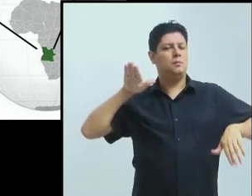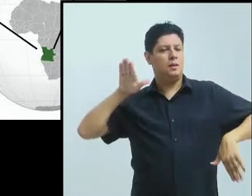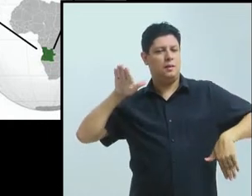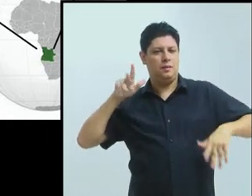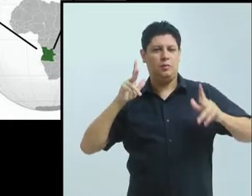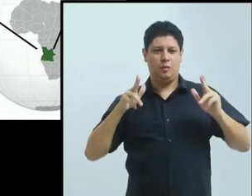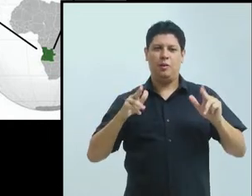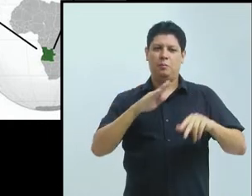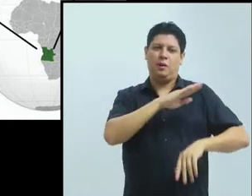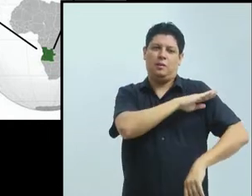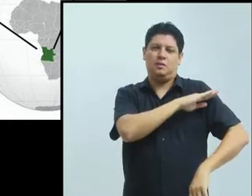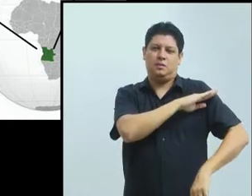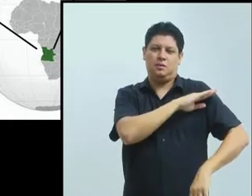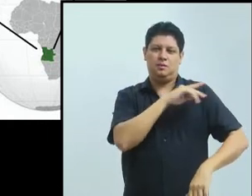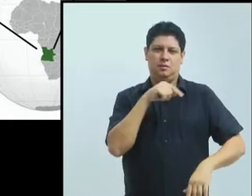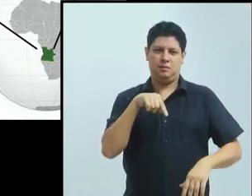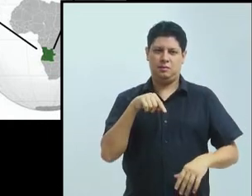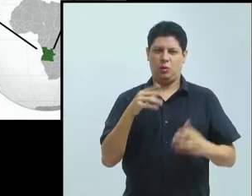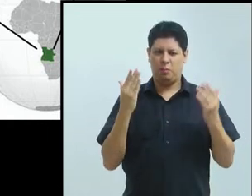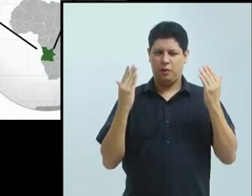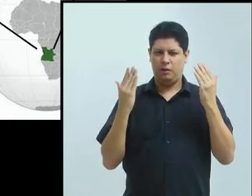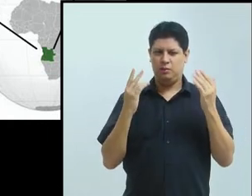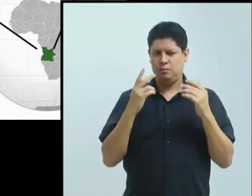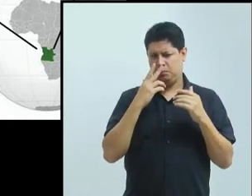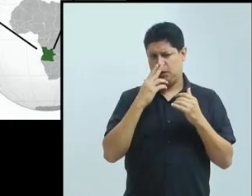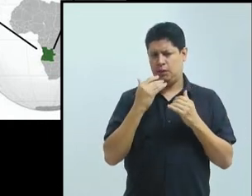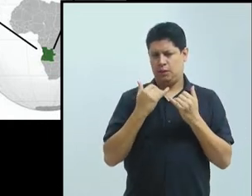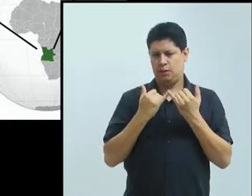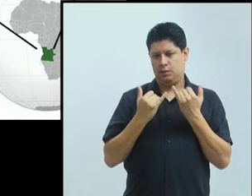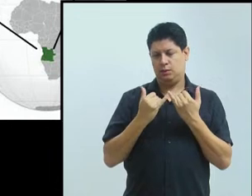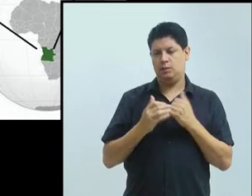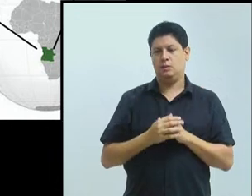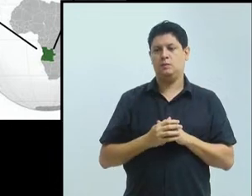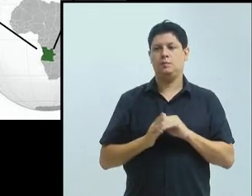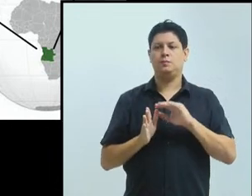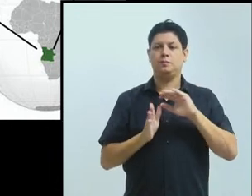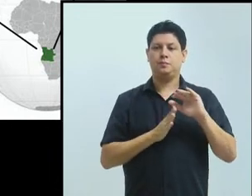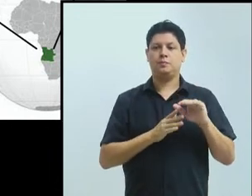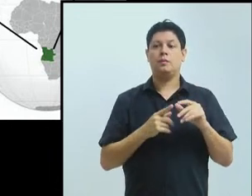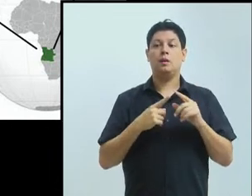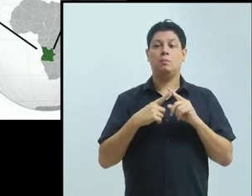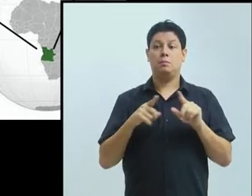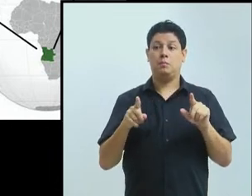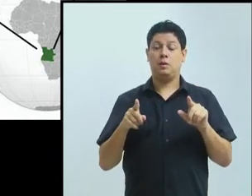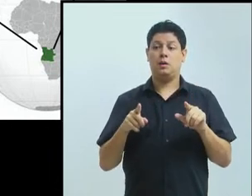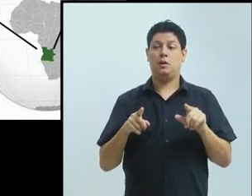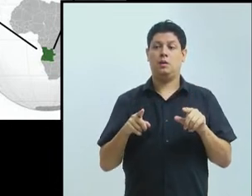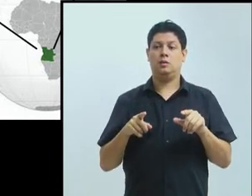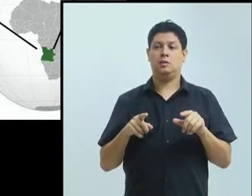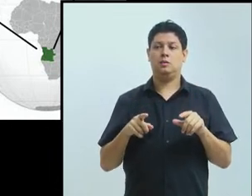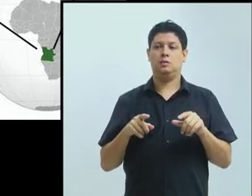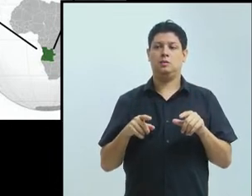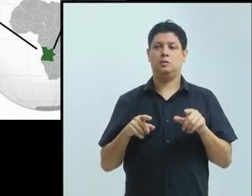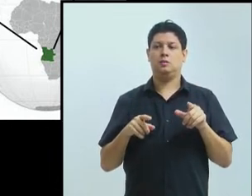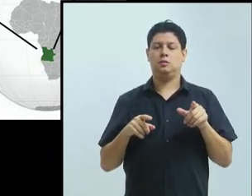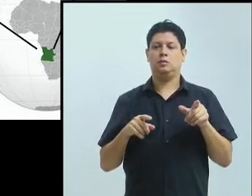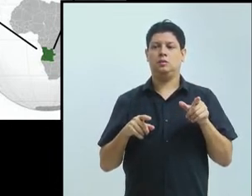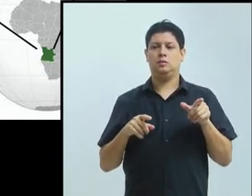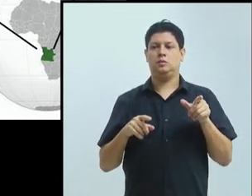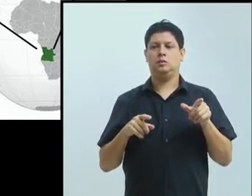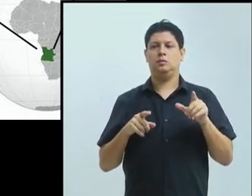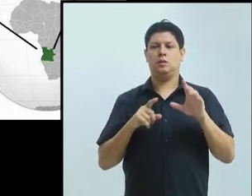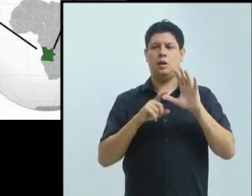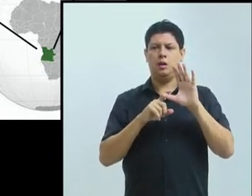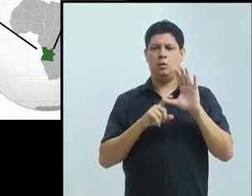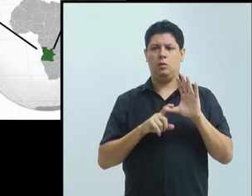Mas é também uma cidade que fica numa região de Angola que foi muito afetada pela guerra. Eles estão ao sul de um rio ali, que é o rio Kev,